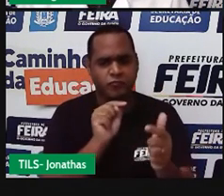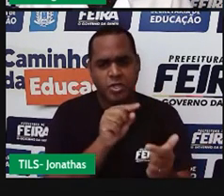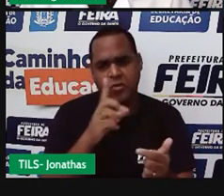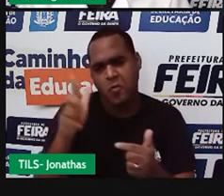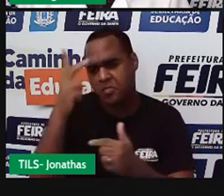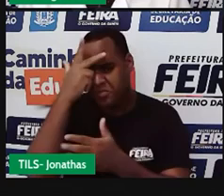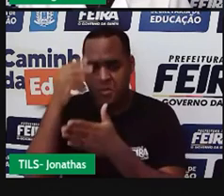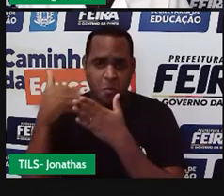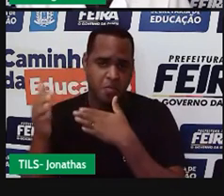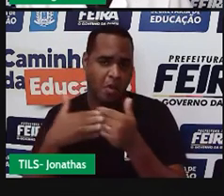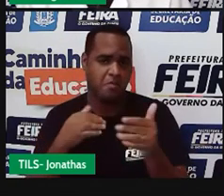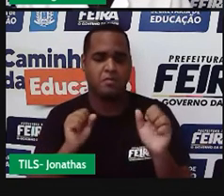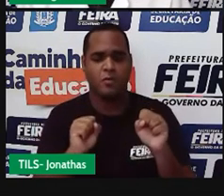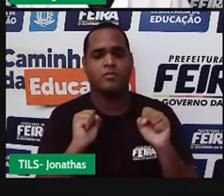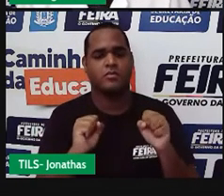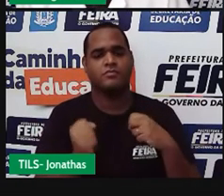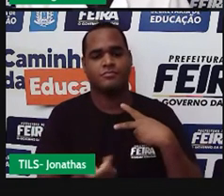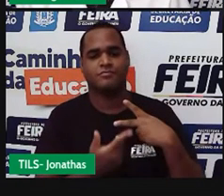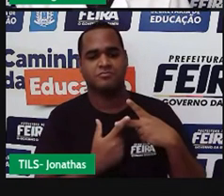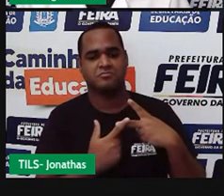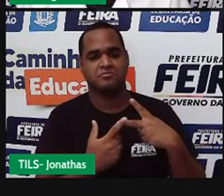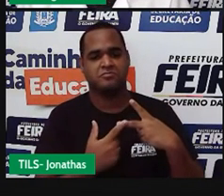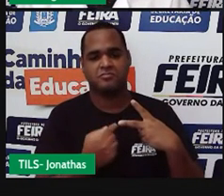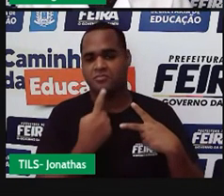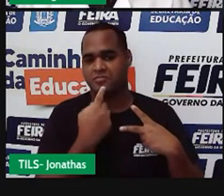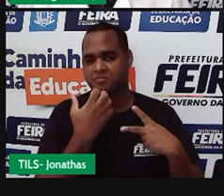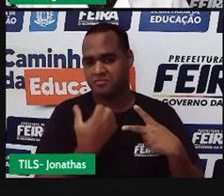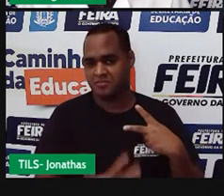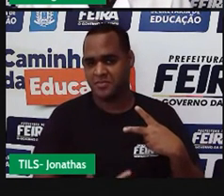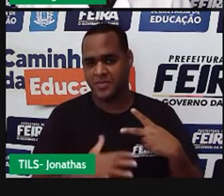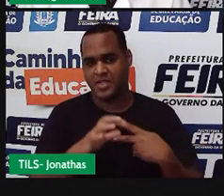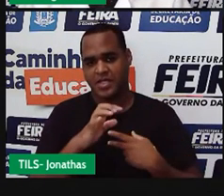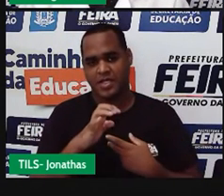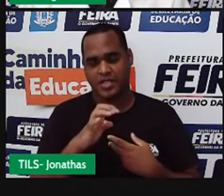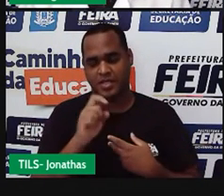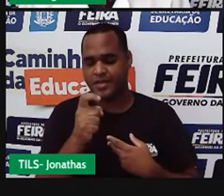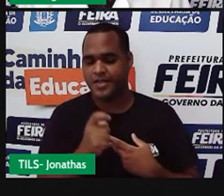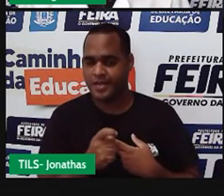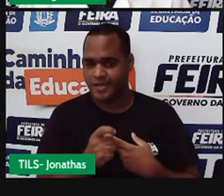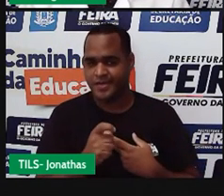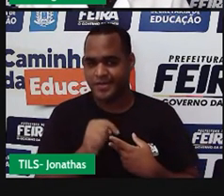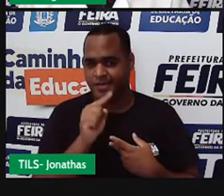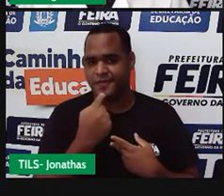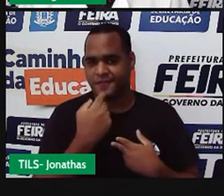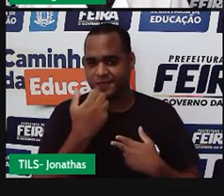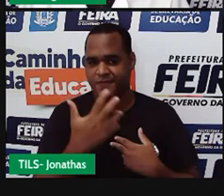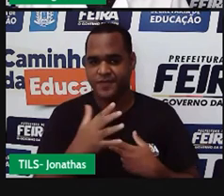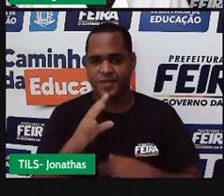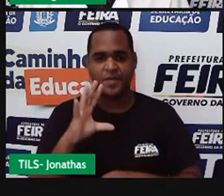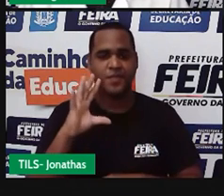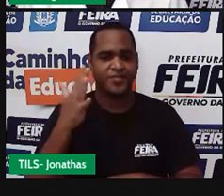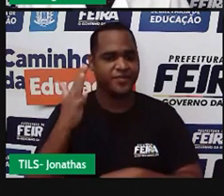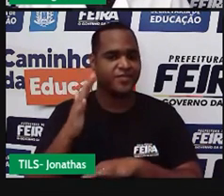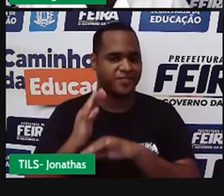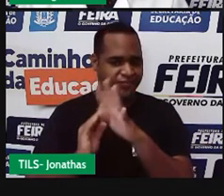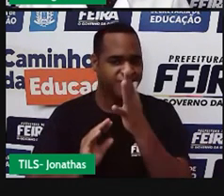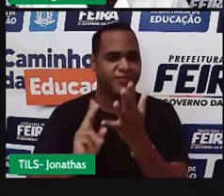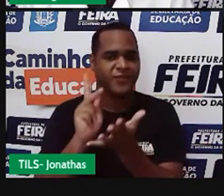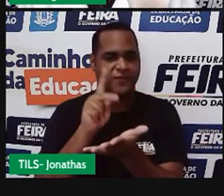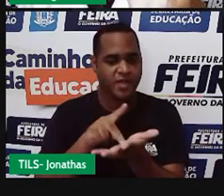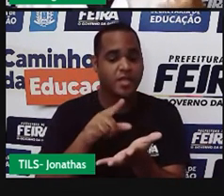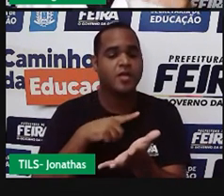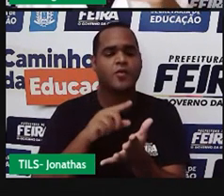qualquer pessoa. e a outra coisa que foi importante foi expressar situações usando expressões